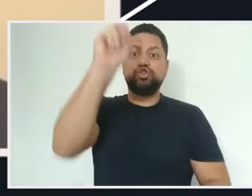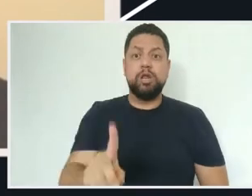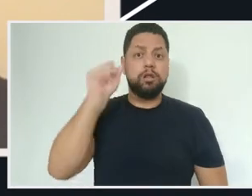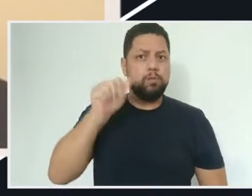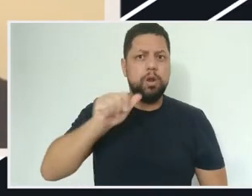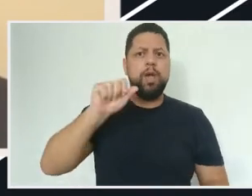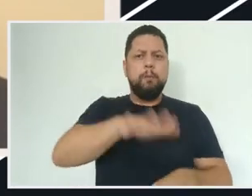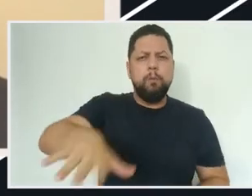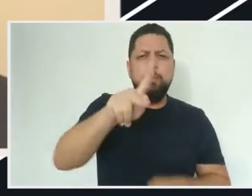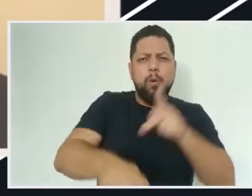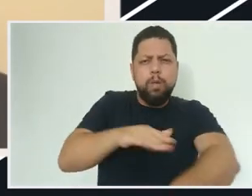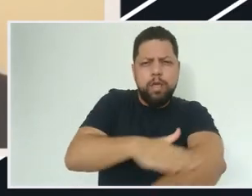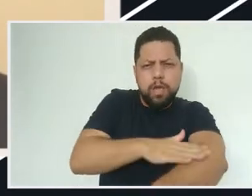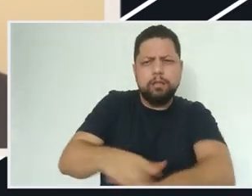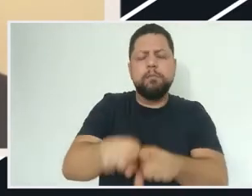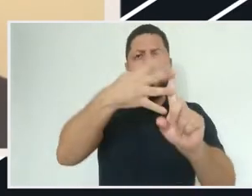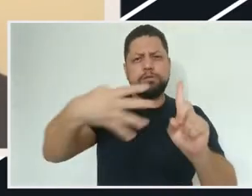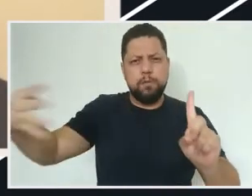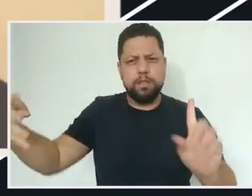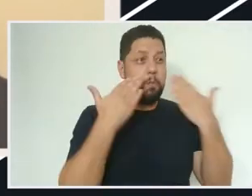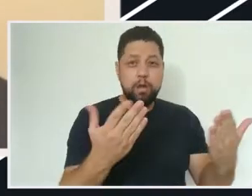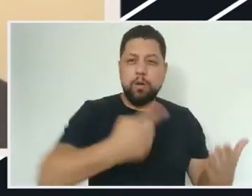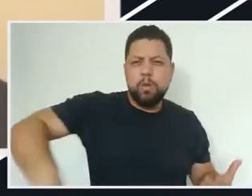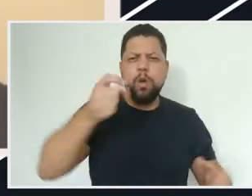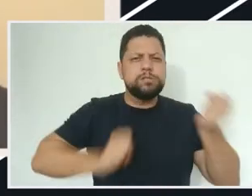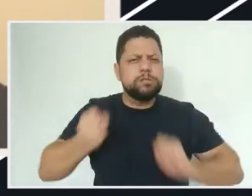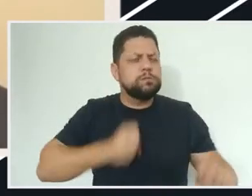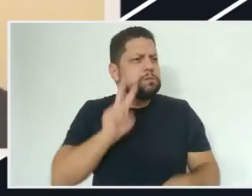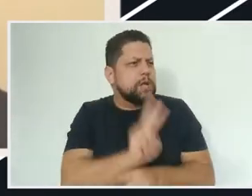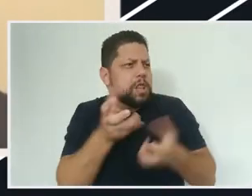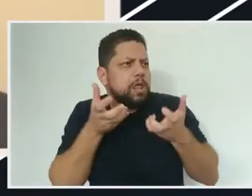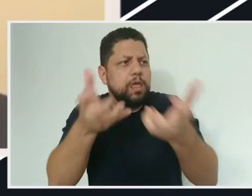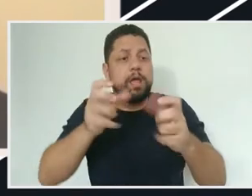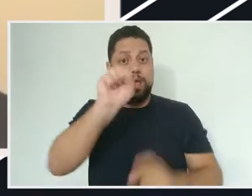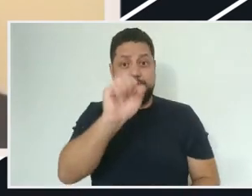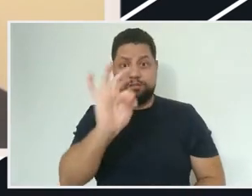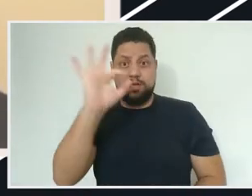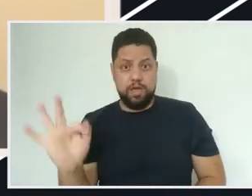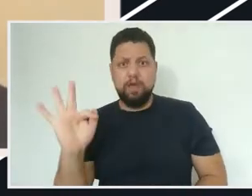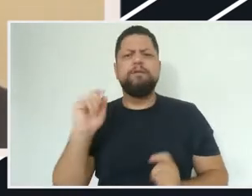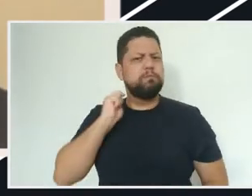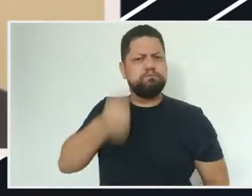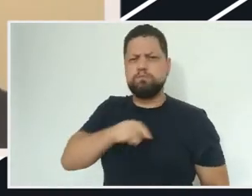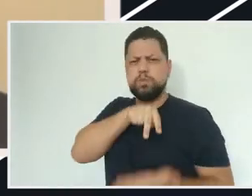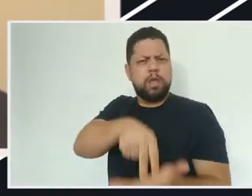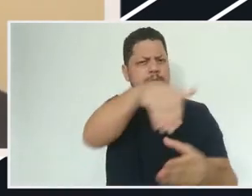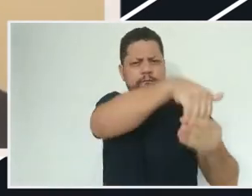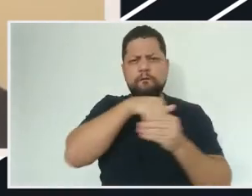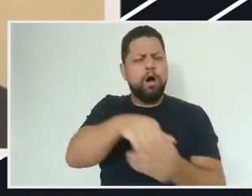os avanços da ciência e que atacam as conquistas dos direitos das mulheres, da população negra e da população